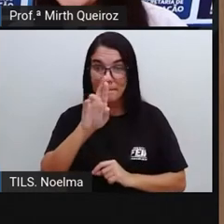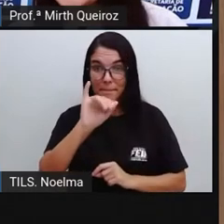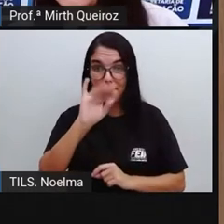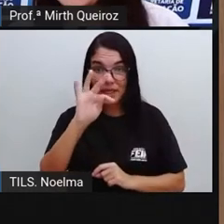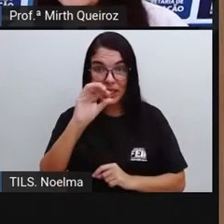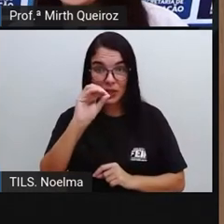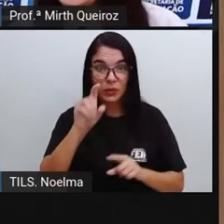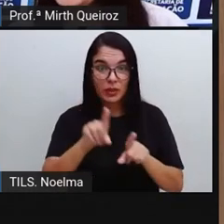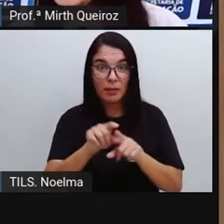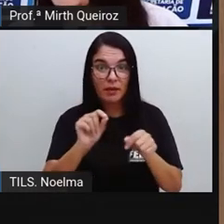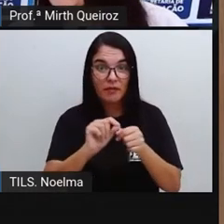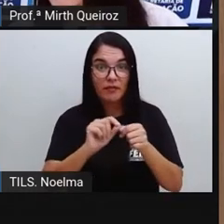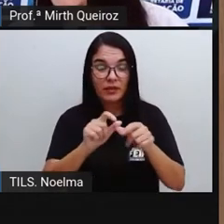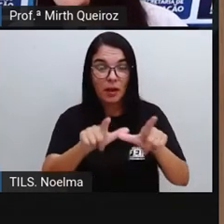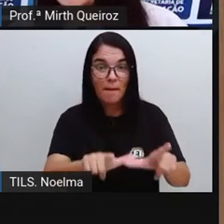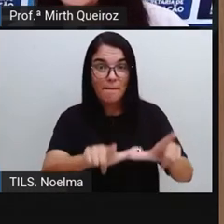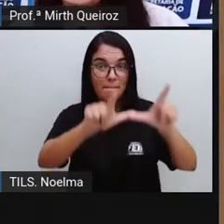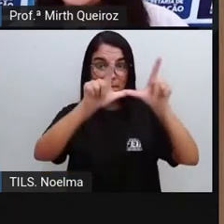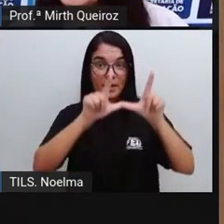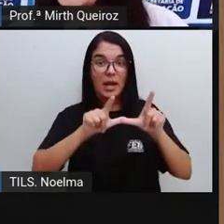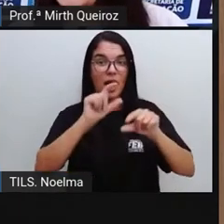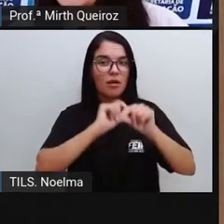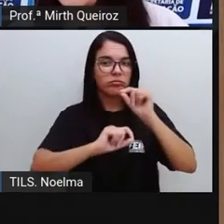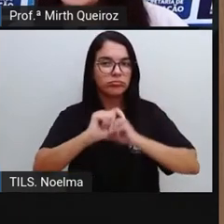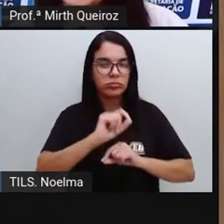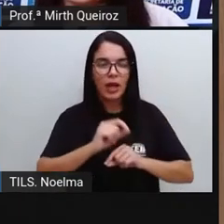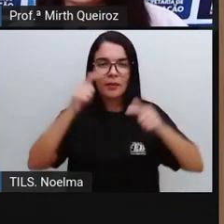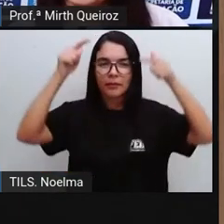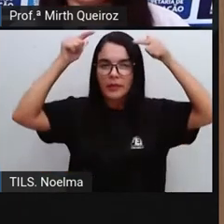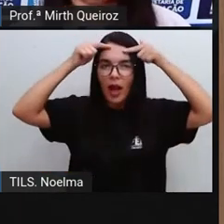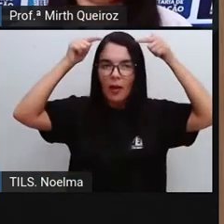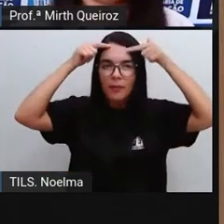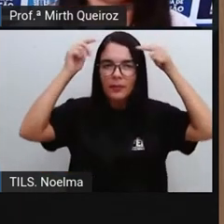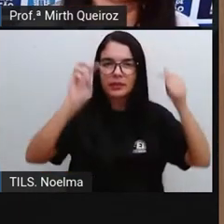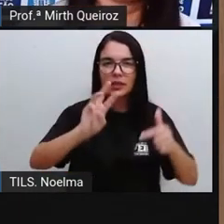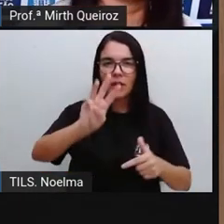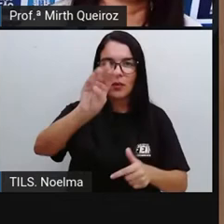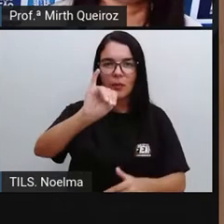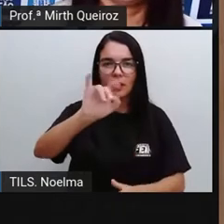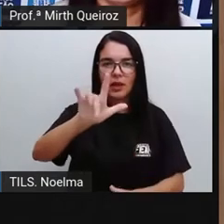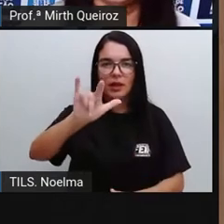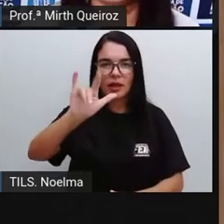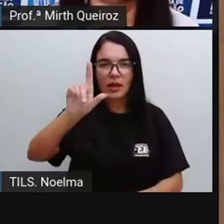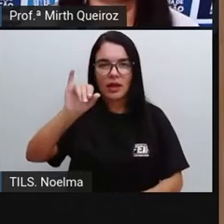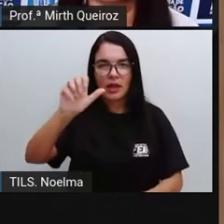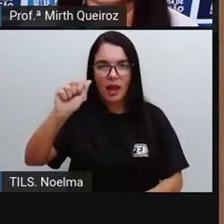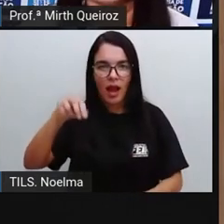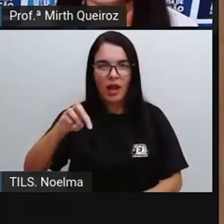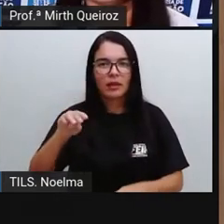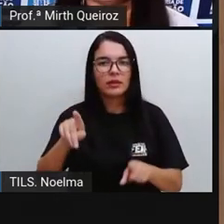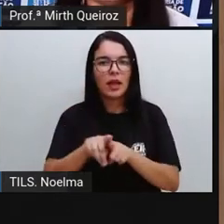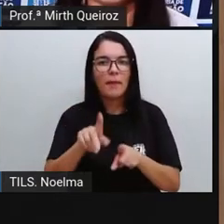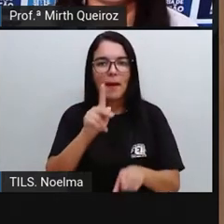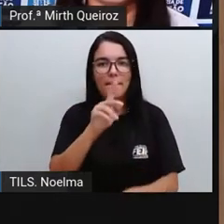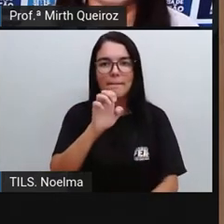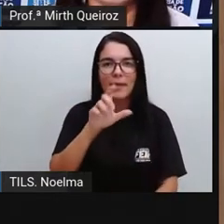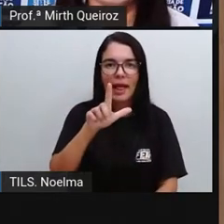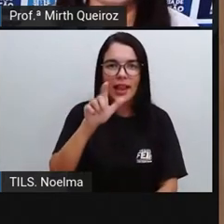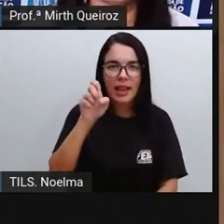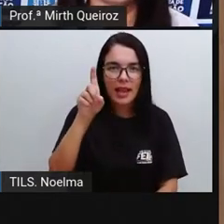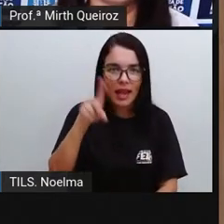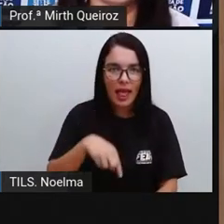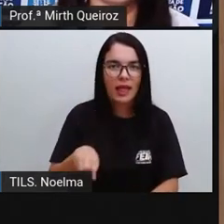telas para o Príncipe William, Pelé, Roberto Marinho e para Dilma Rousseff. Isso mesmo.